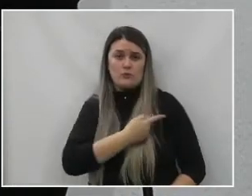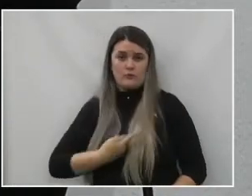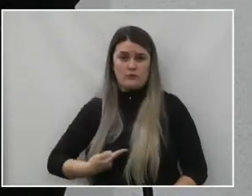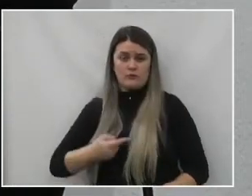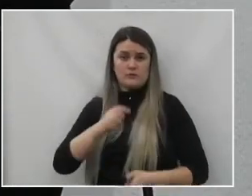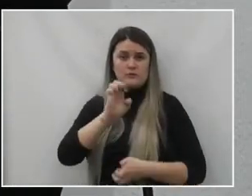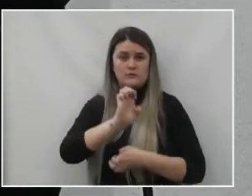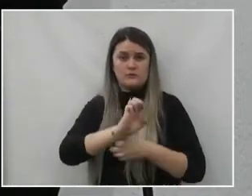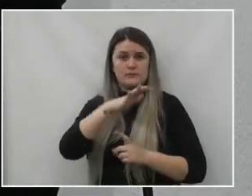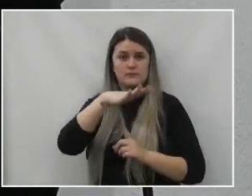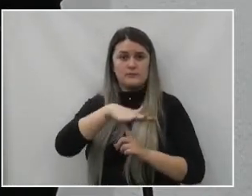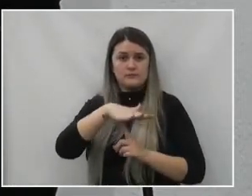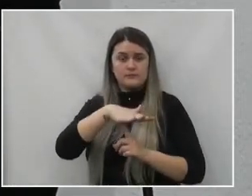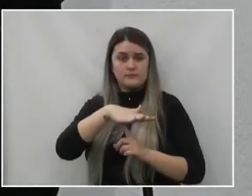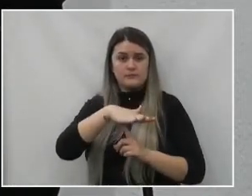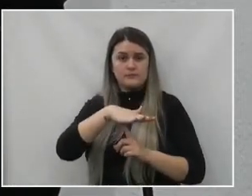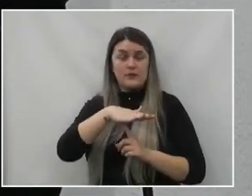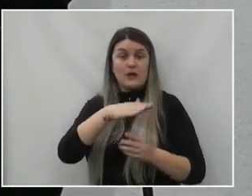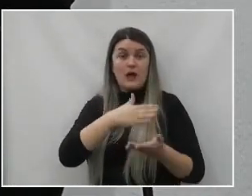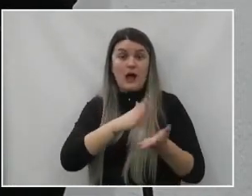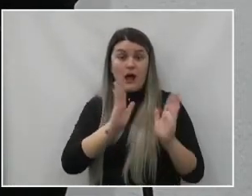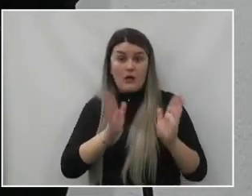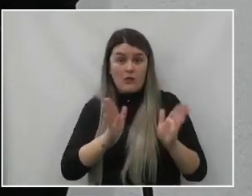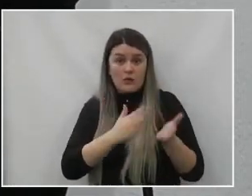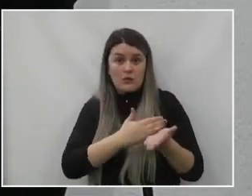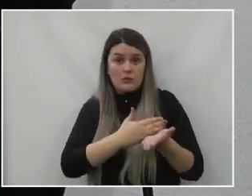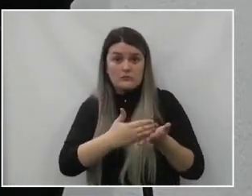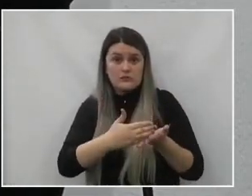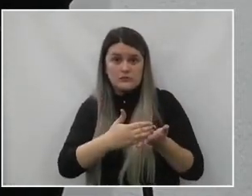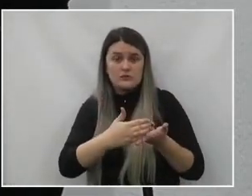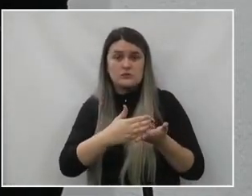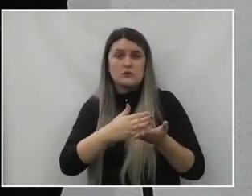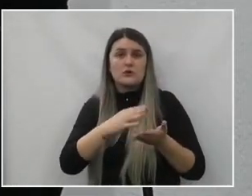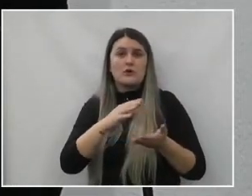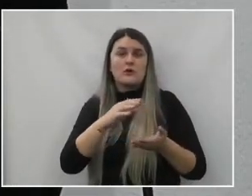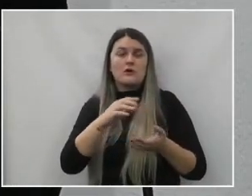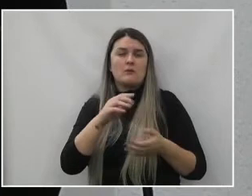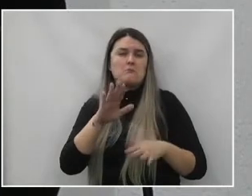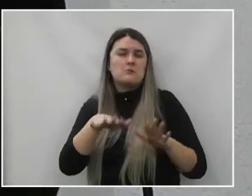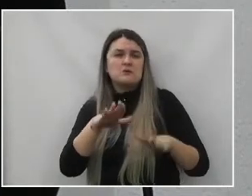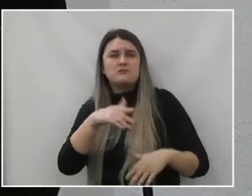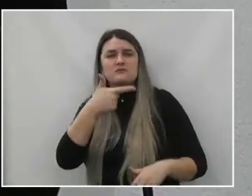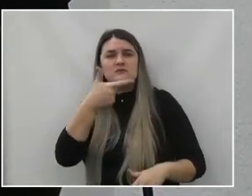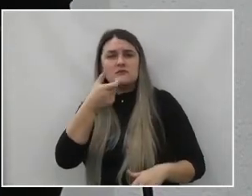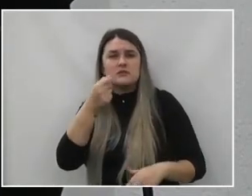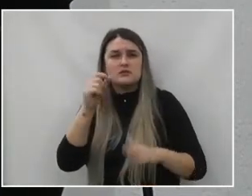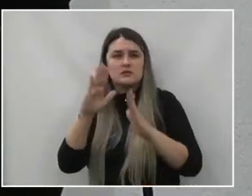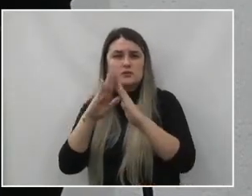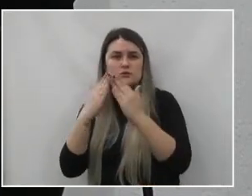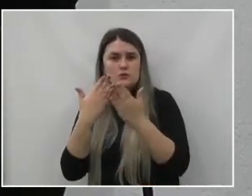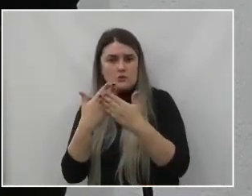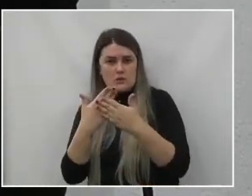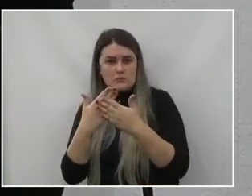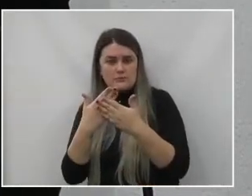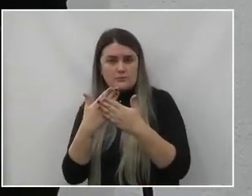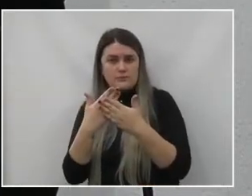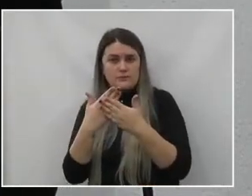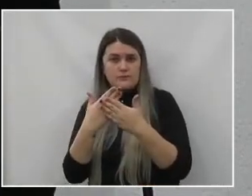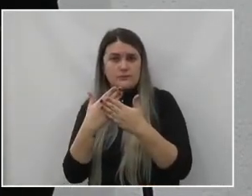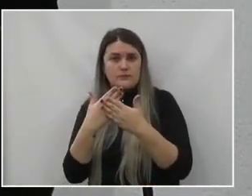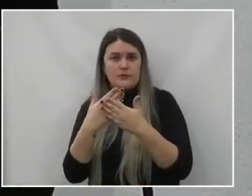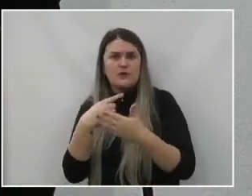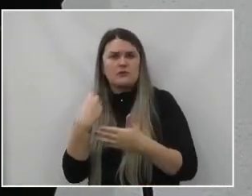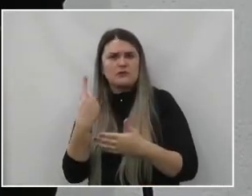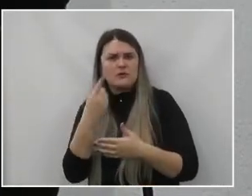inicial atenderá quase 20 escolas. Sabemos que o Estado do Paraná